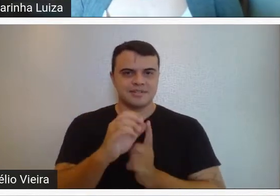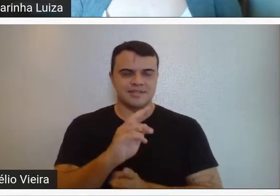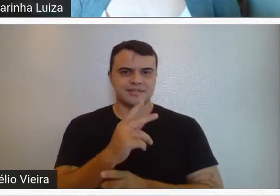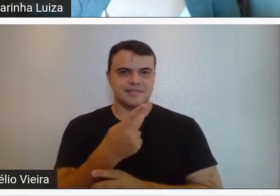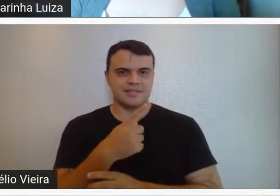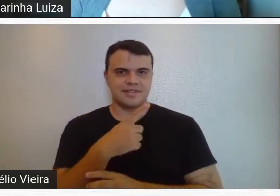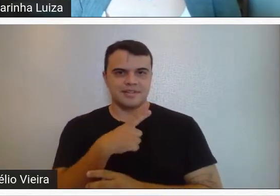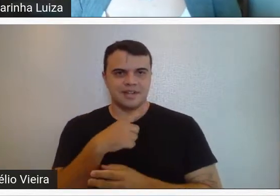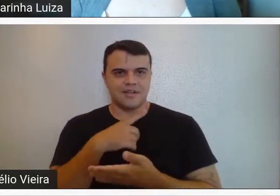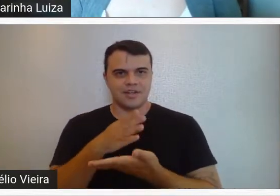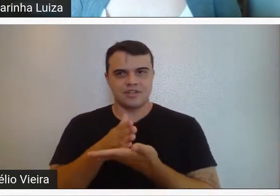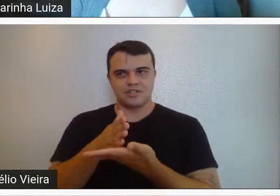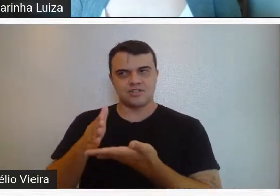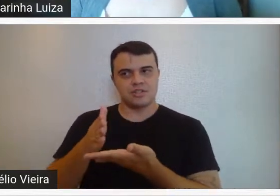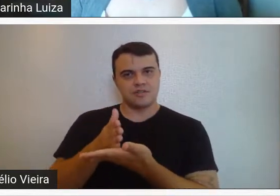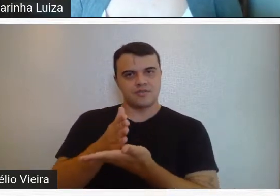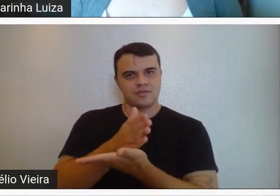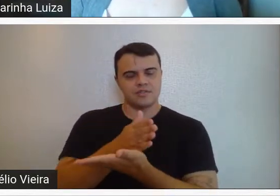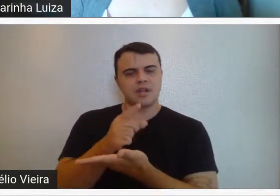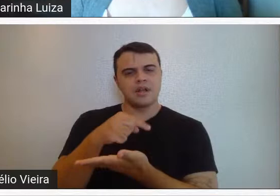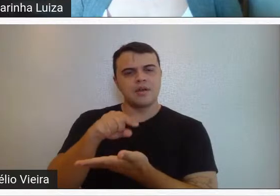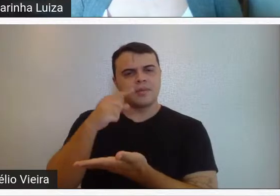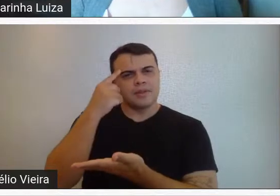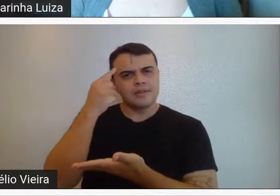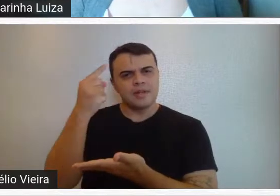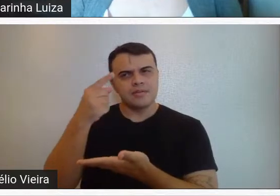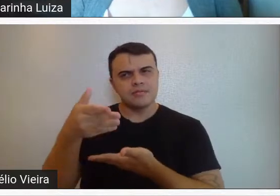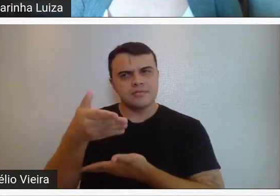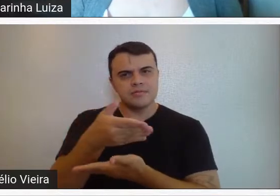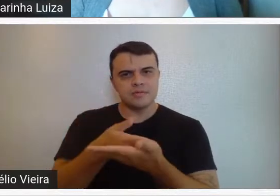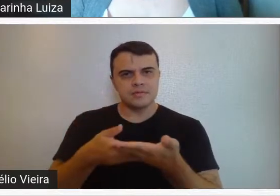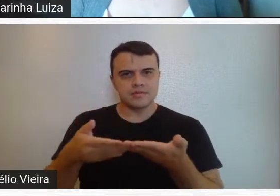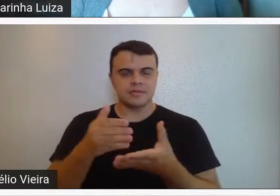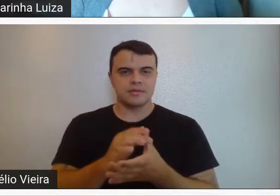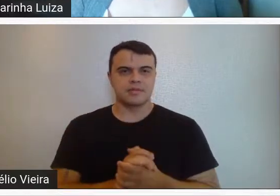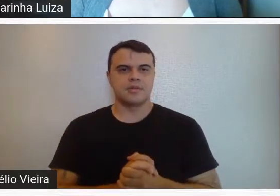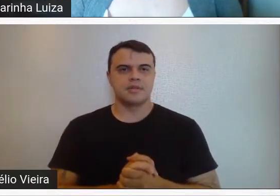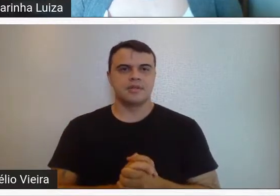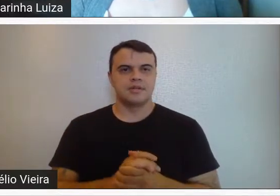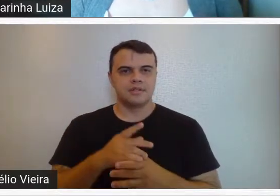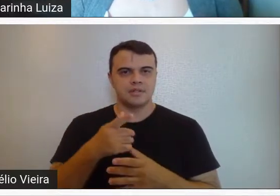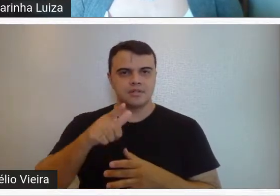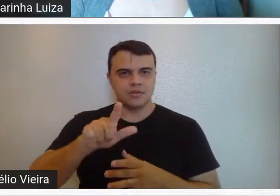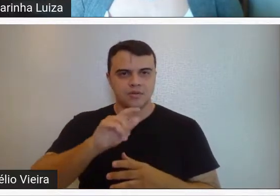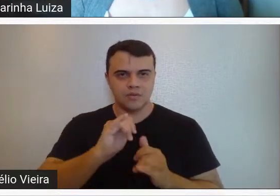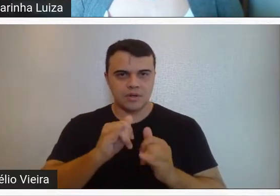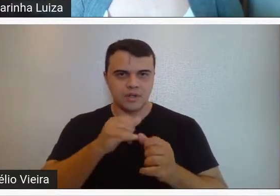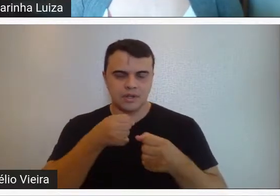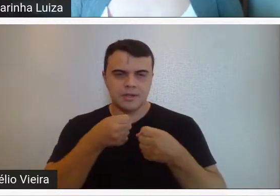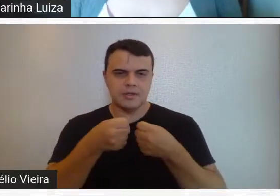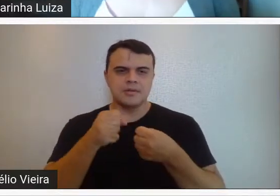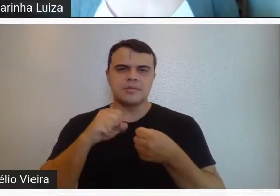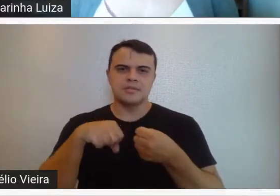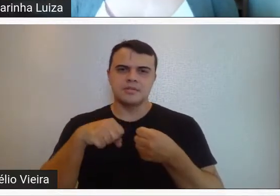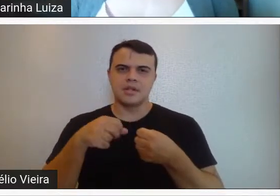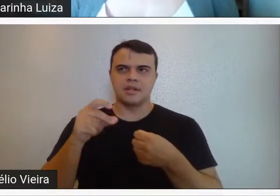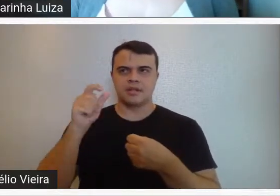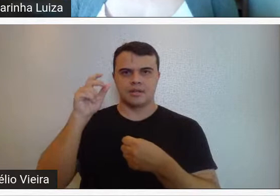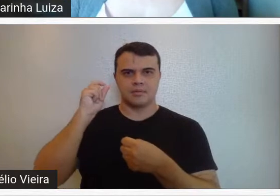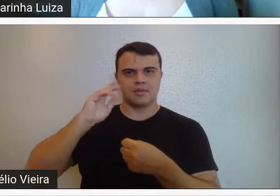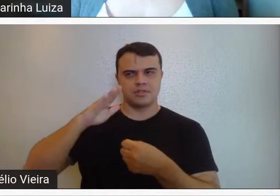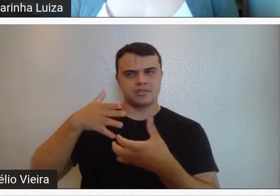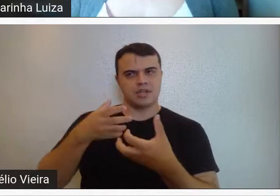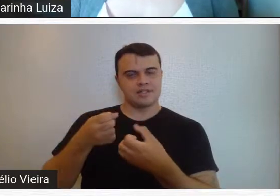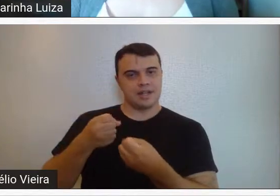estava dividida e como que essas ideias circulavam. Então, voltando, eu acho que a imprensa na época já